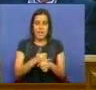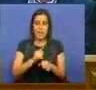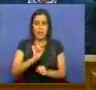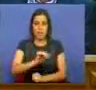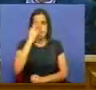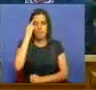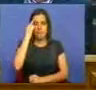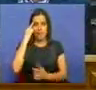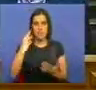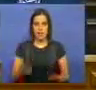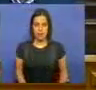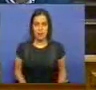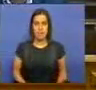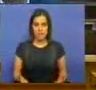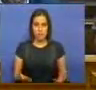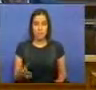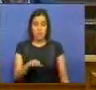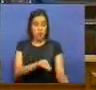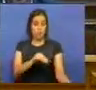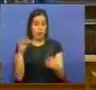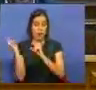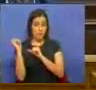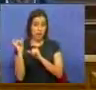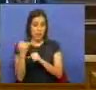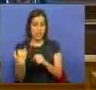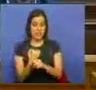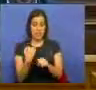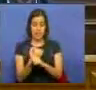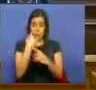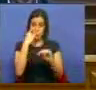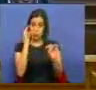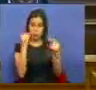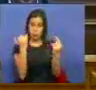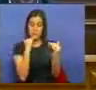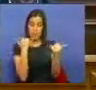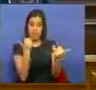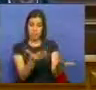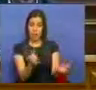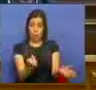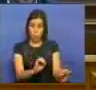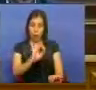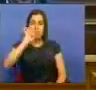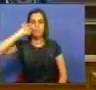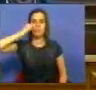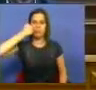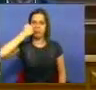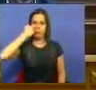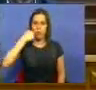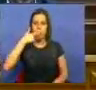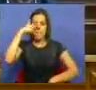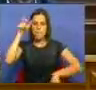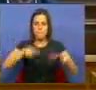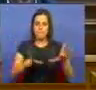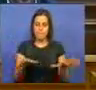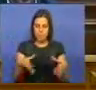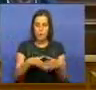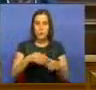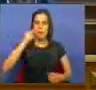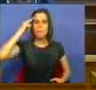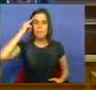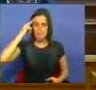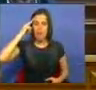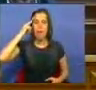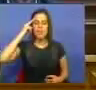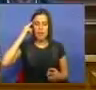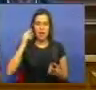autónoma da Madeira. E ao afastar-se desse serviço público prejudica a população da Madeira e